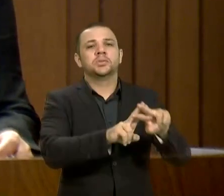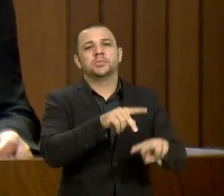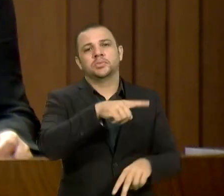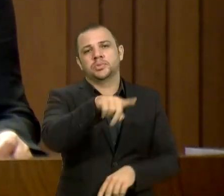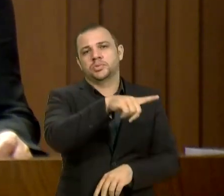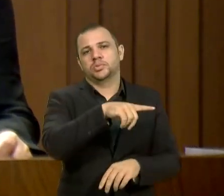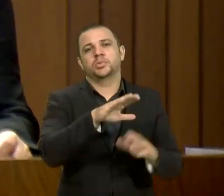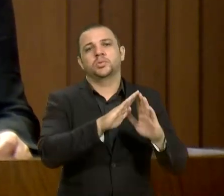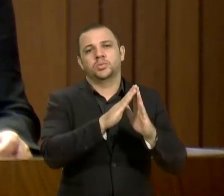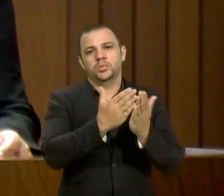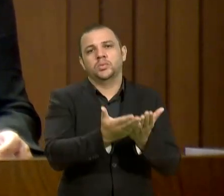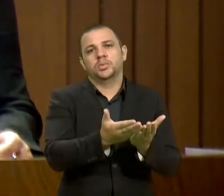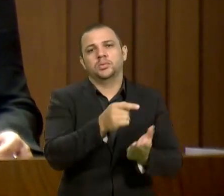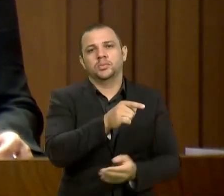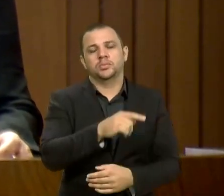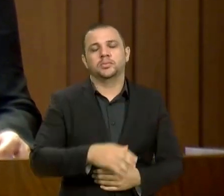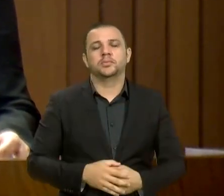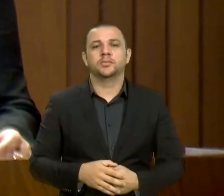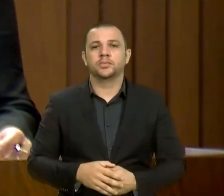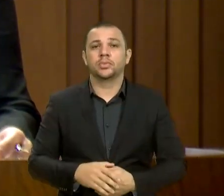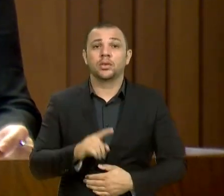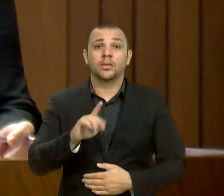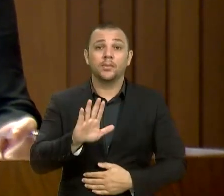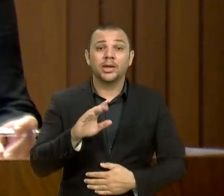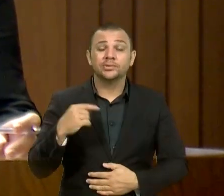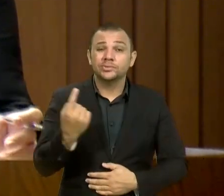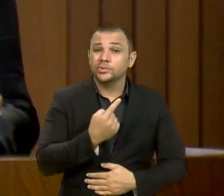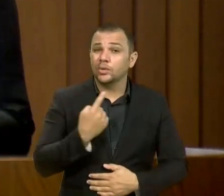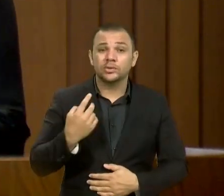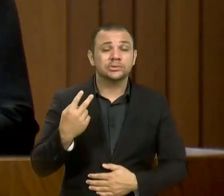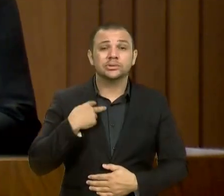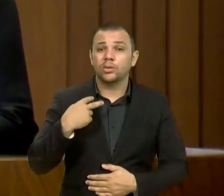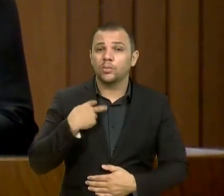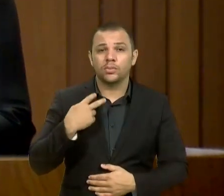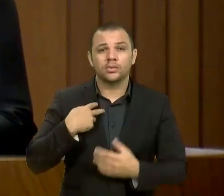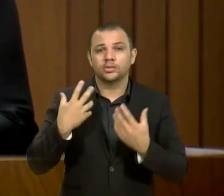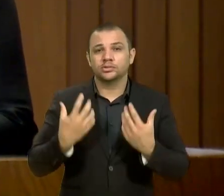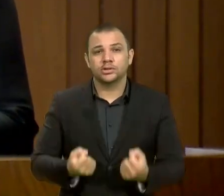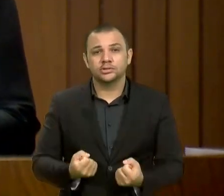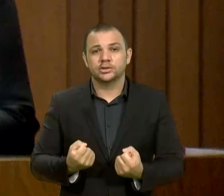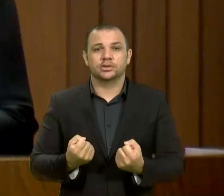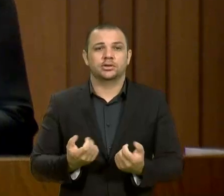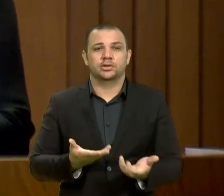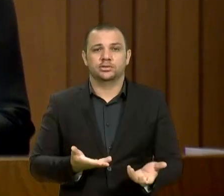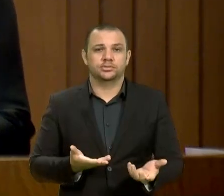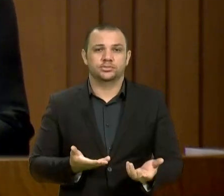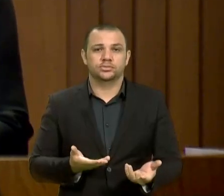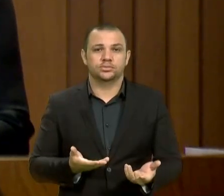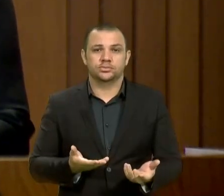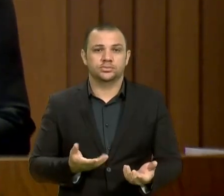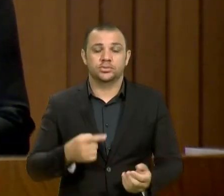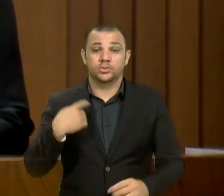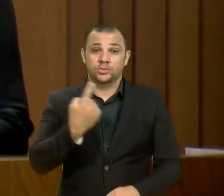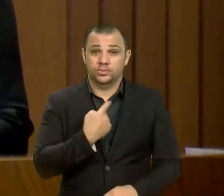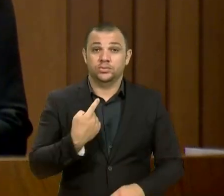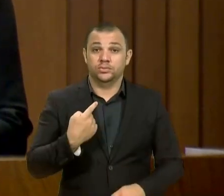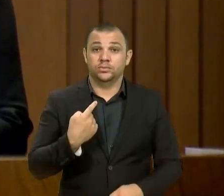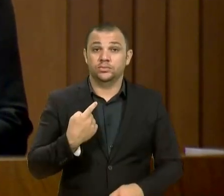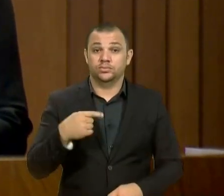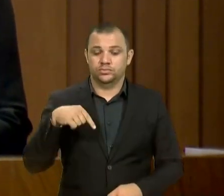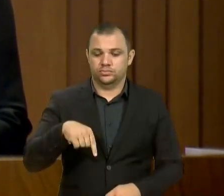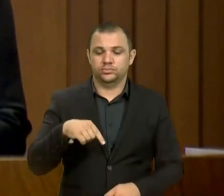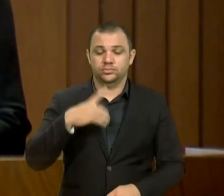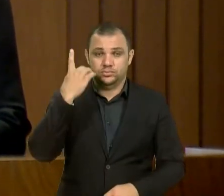não podemos, senhores deputados, defender aqui, por exemplo, não podemos aceitar isso. Estamos aqui como